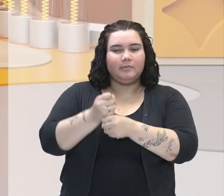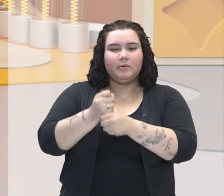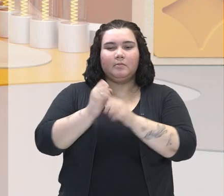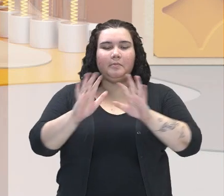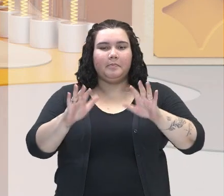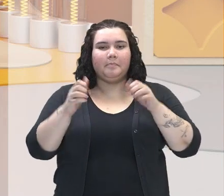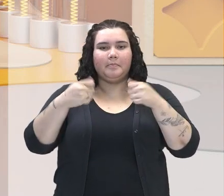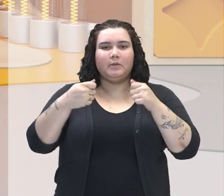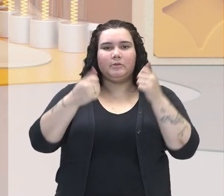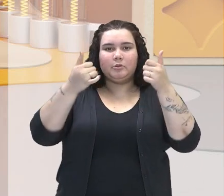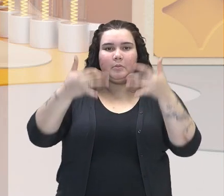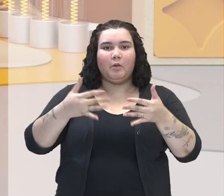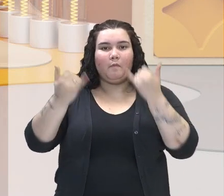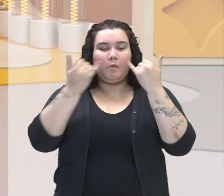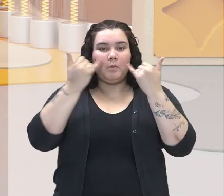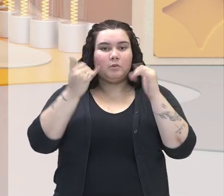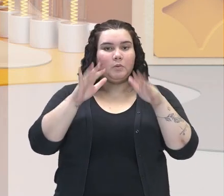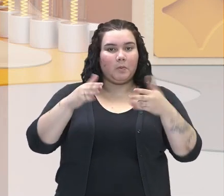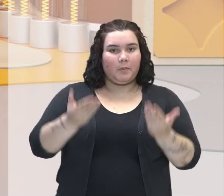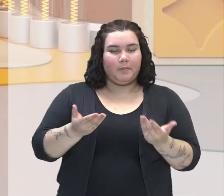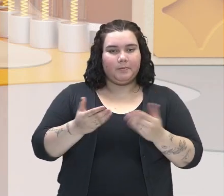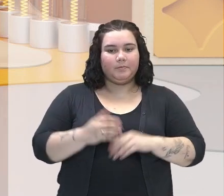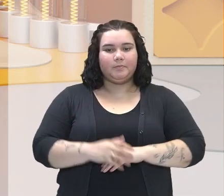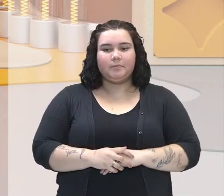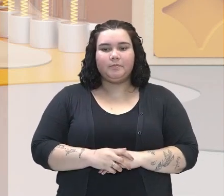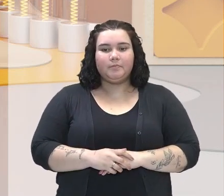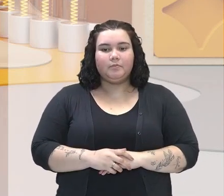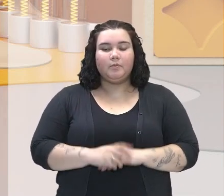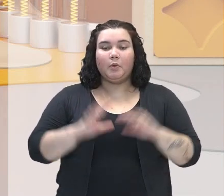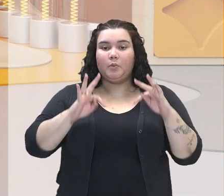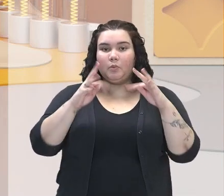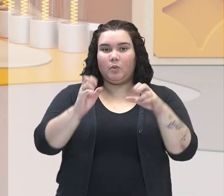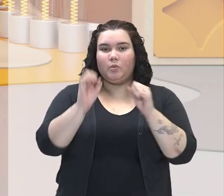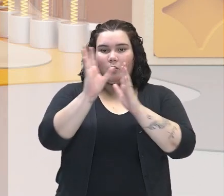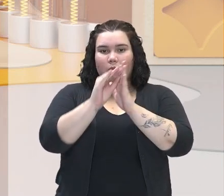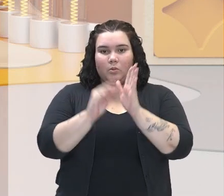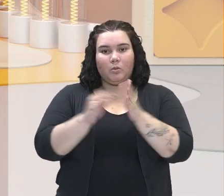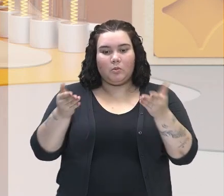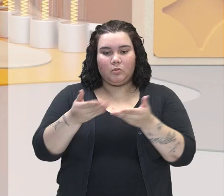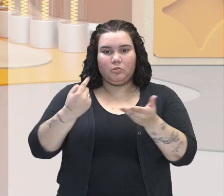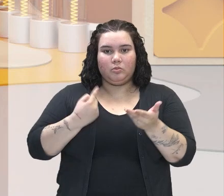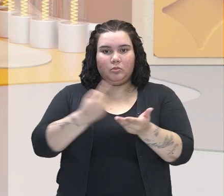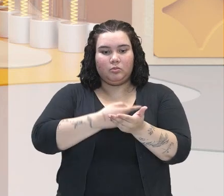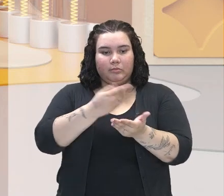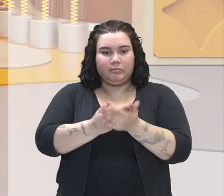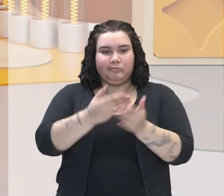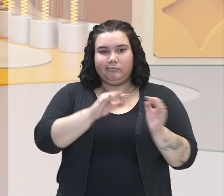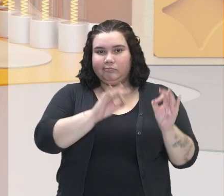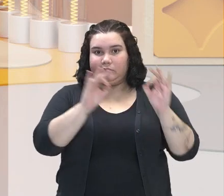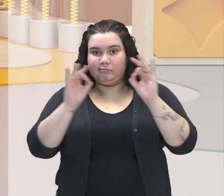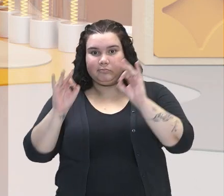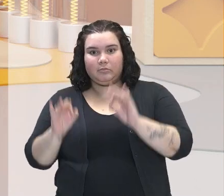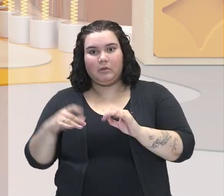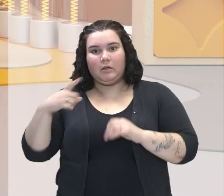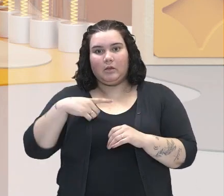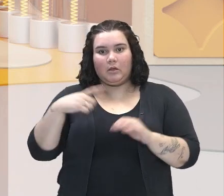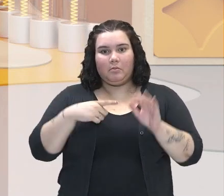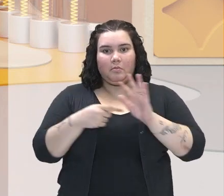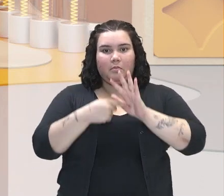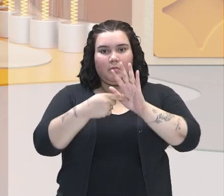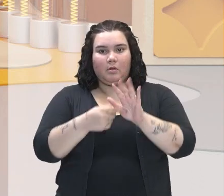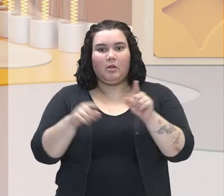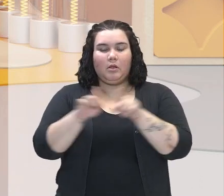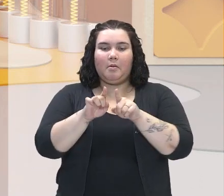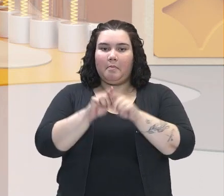gostaria de pontuar uma coisa que é importante aqui para vocês. Todos os conteúdos que nós vamos ver aqui durante essa aula de revisão, eles irão aparecer na